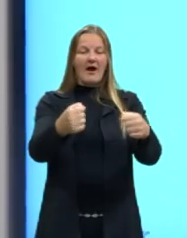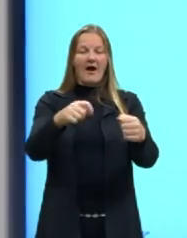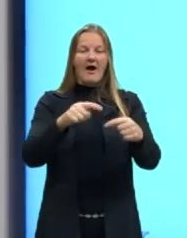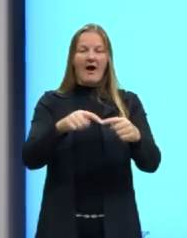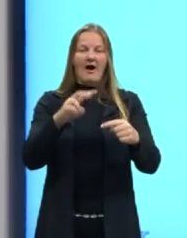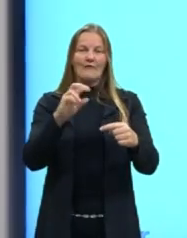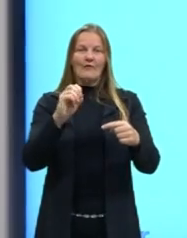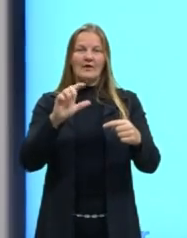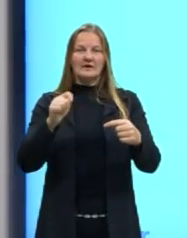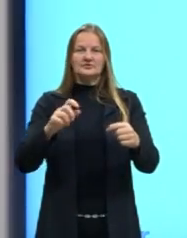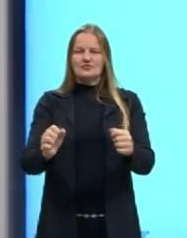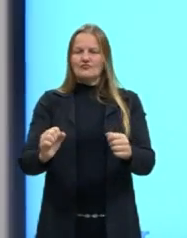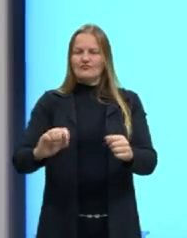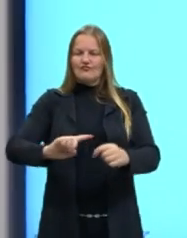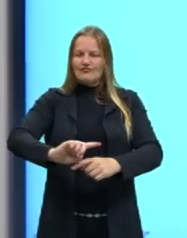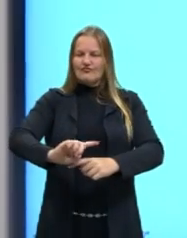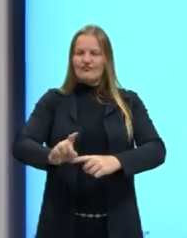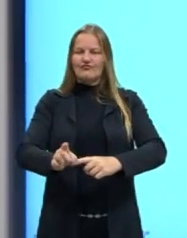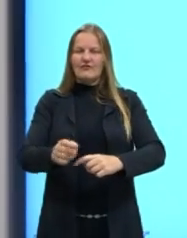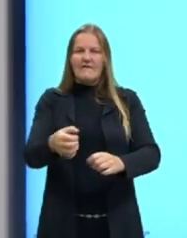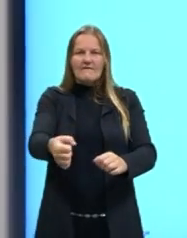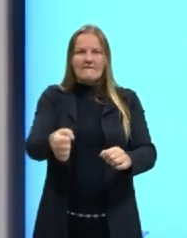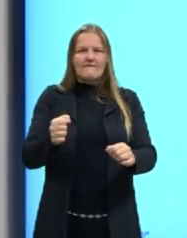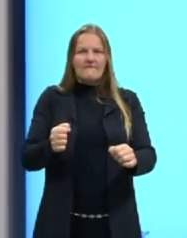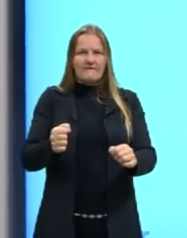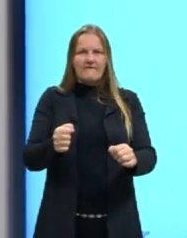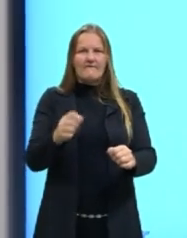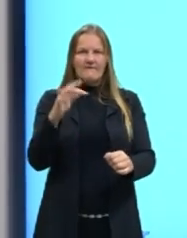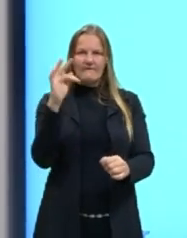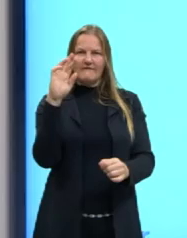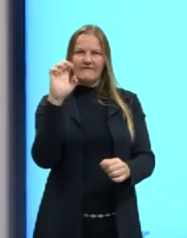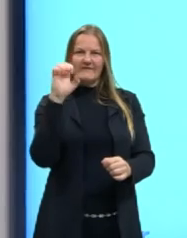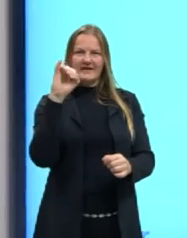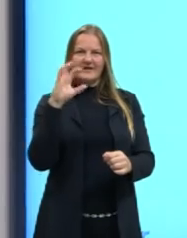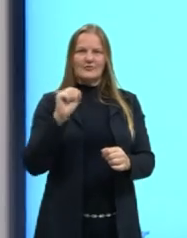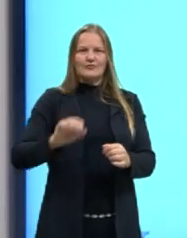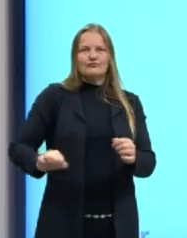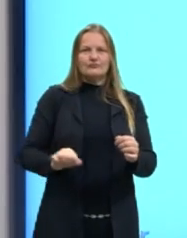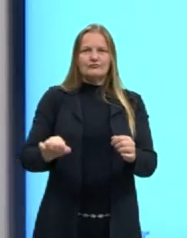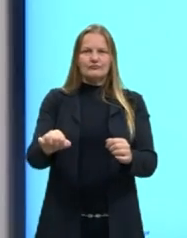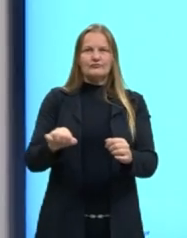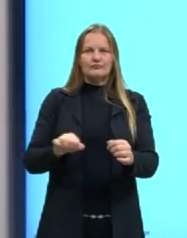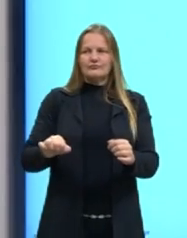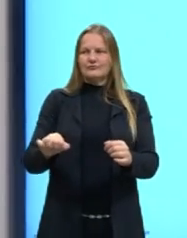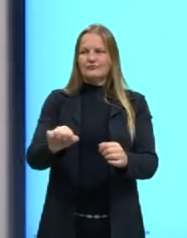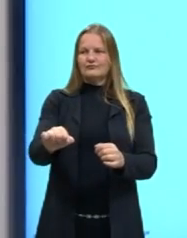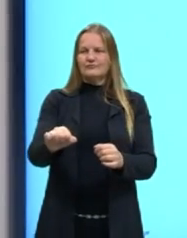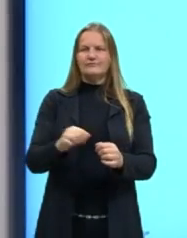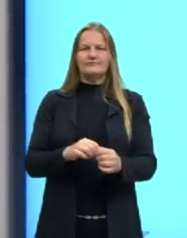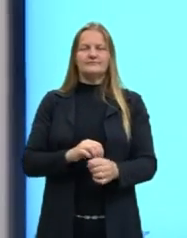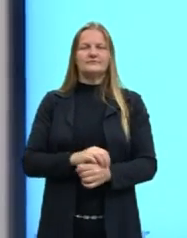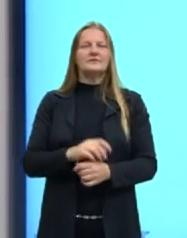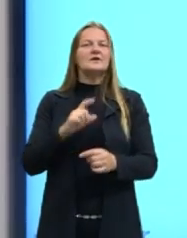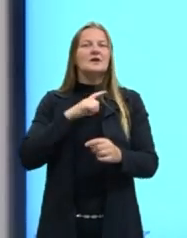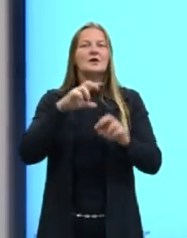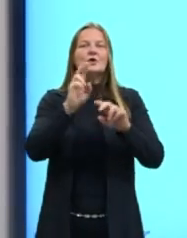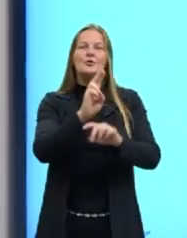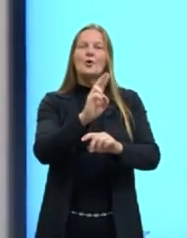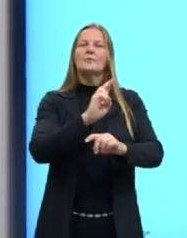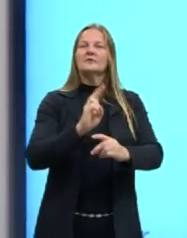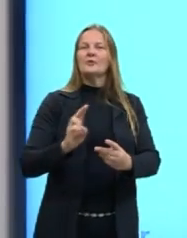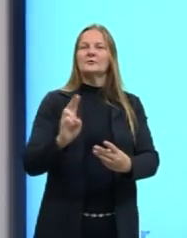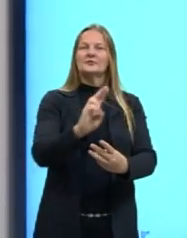acelerador, freio, marcha, que é o câmbio. Então, gente dá esses nomes diferentes